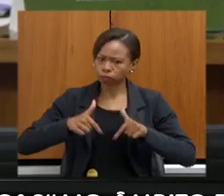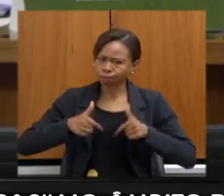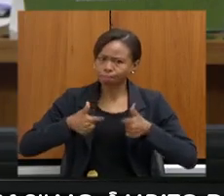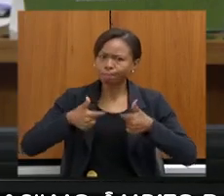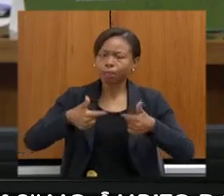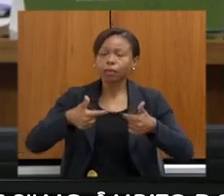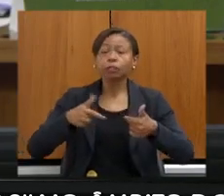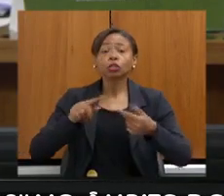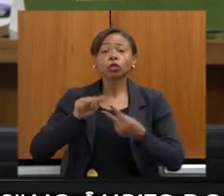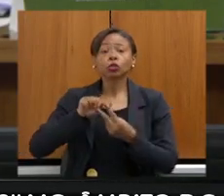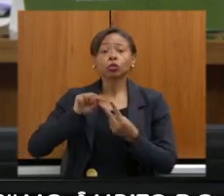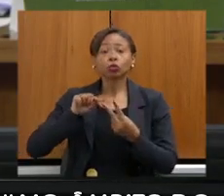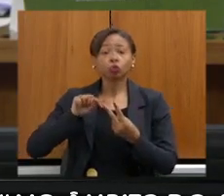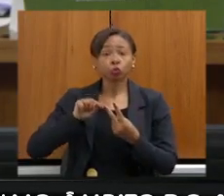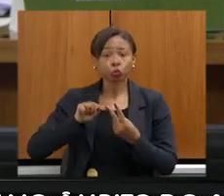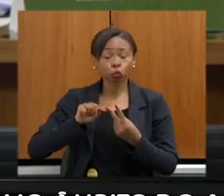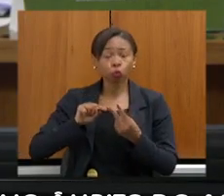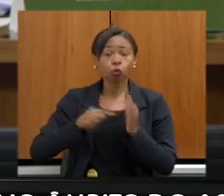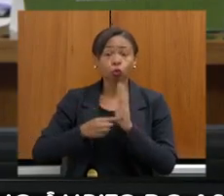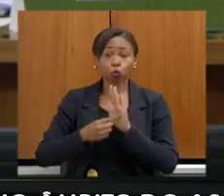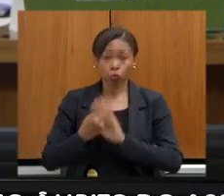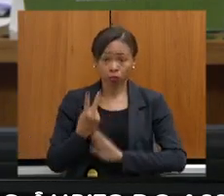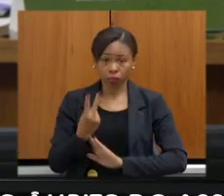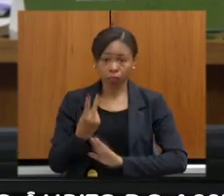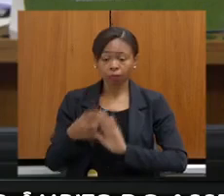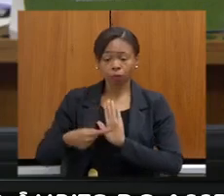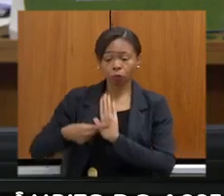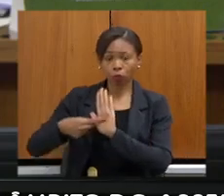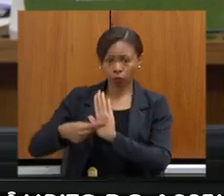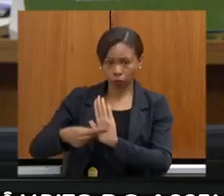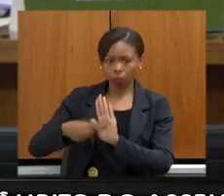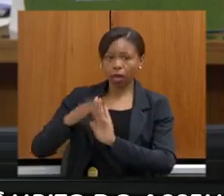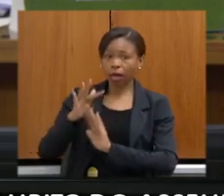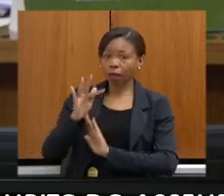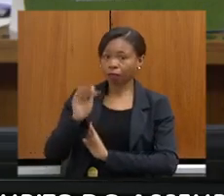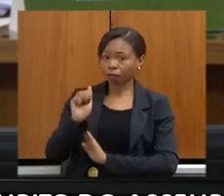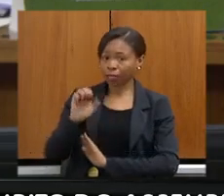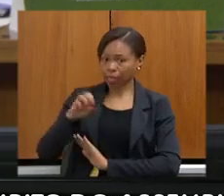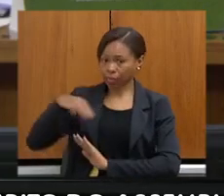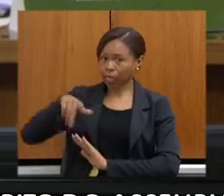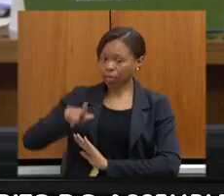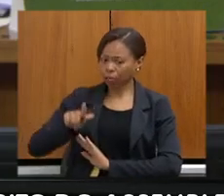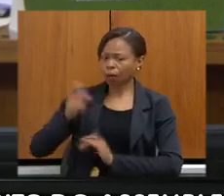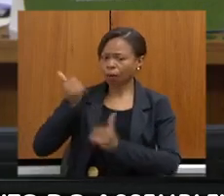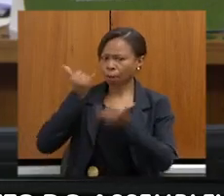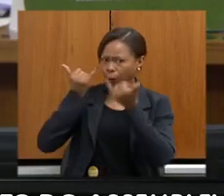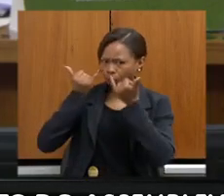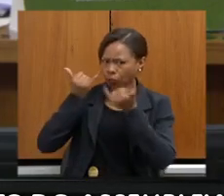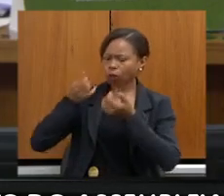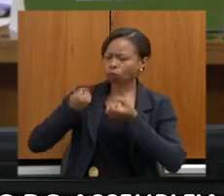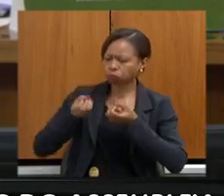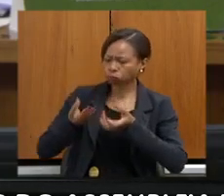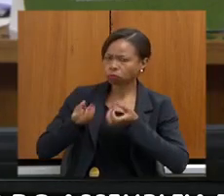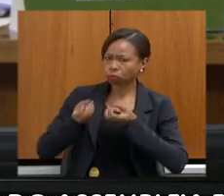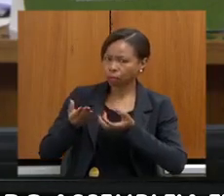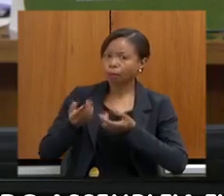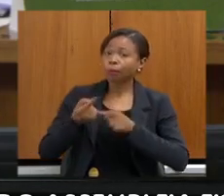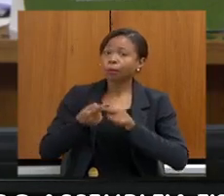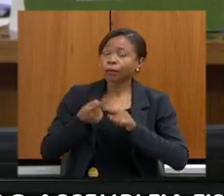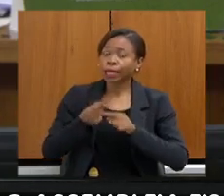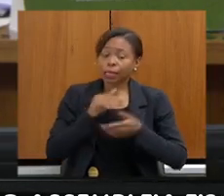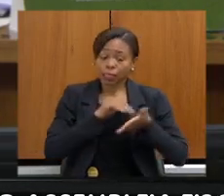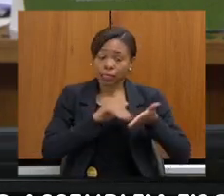a FAENG, esses dados, FAENG tem nos ajudado, porque não interessa também nem a Secretaria de Agricultura, e muito menos a FAENG,